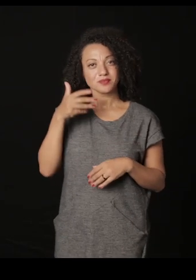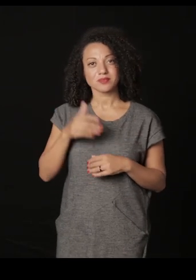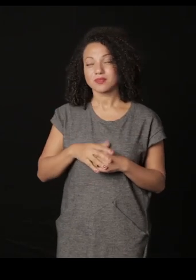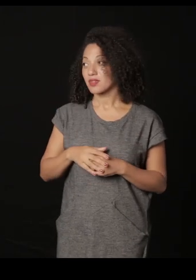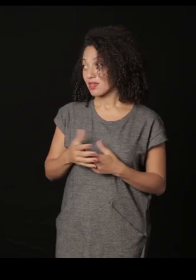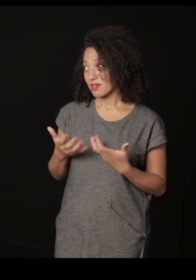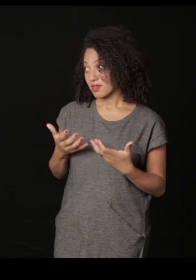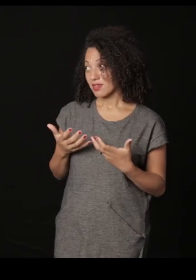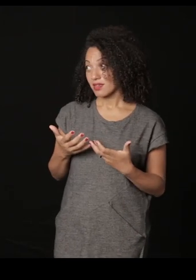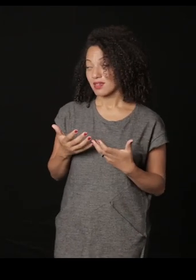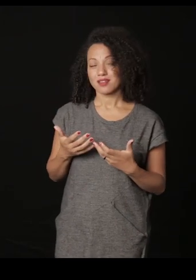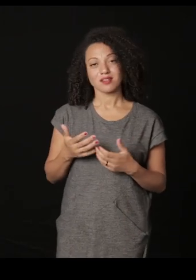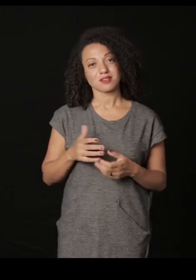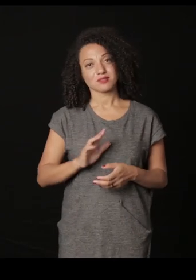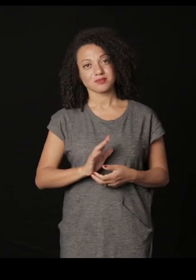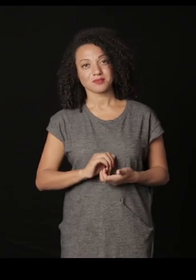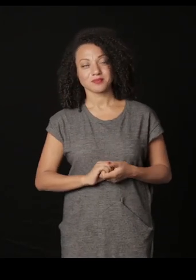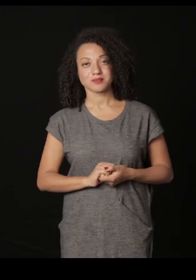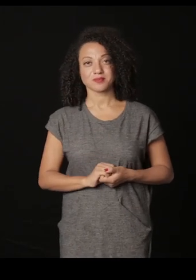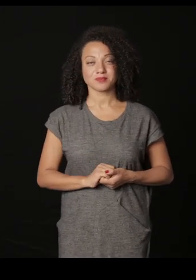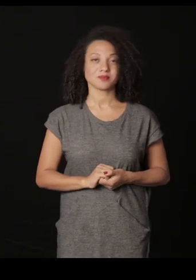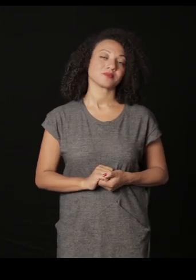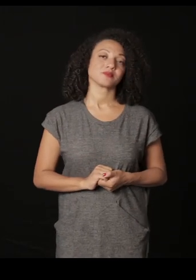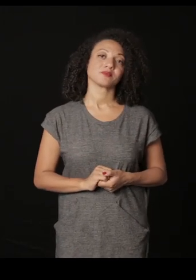dois minutos quer? quer?